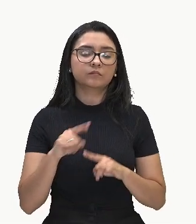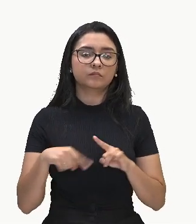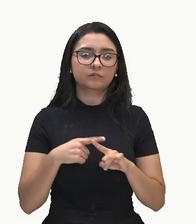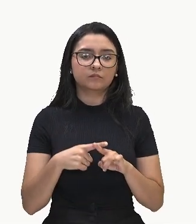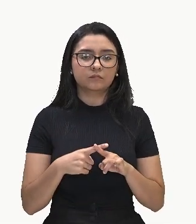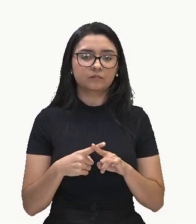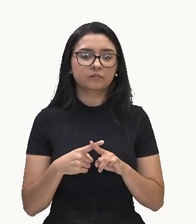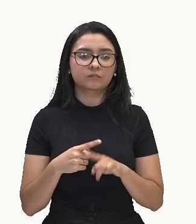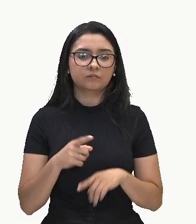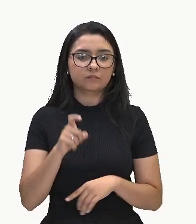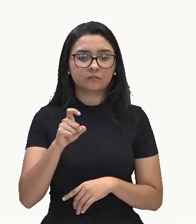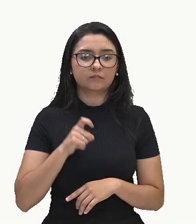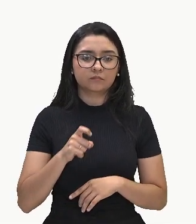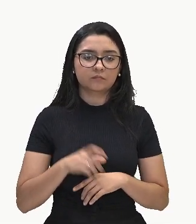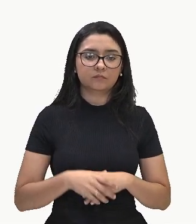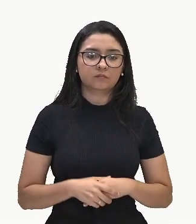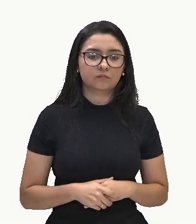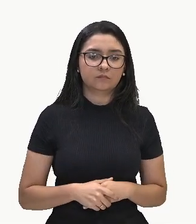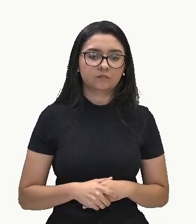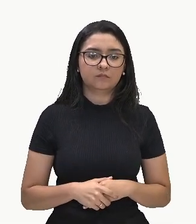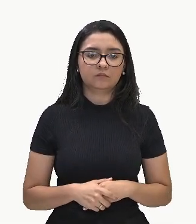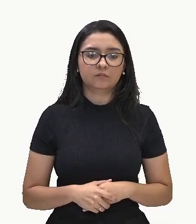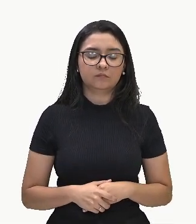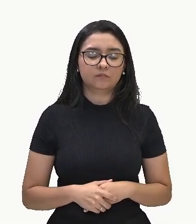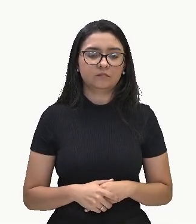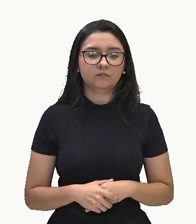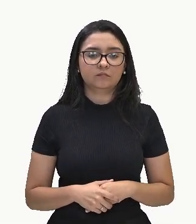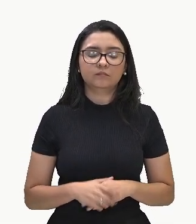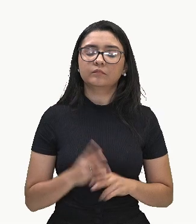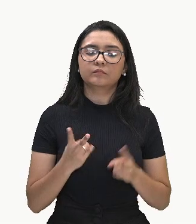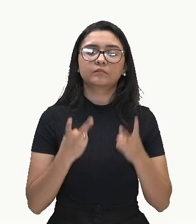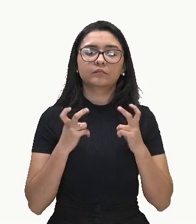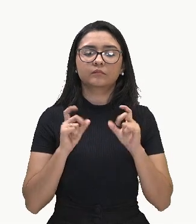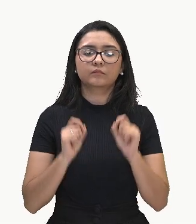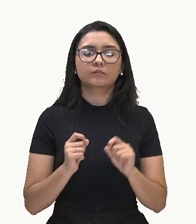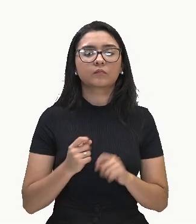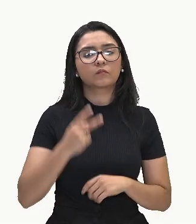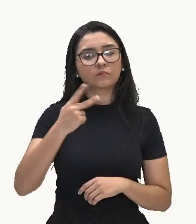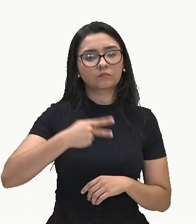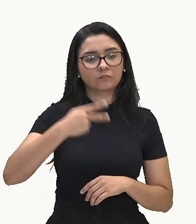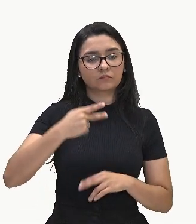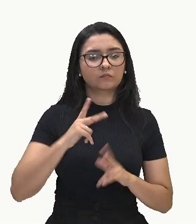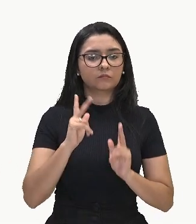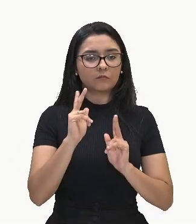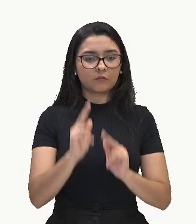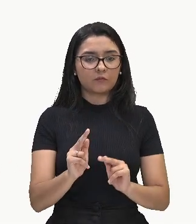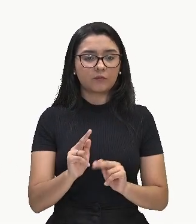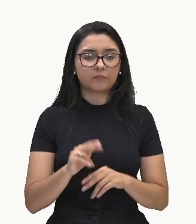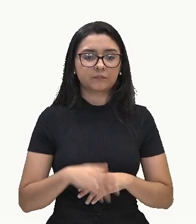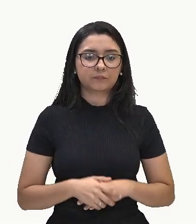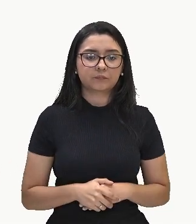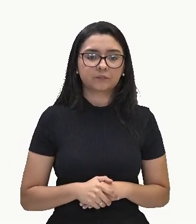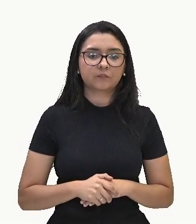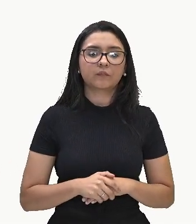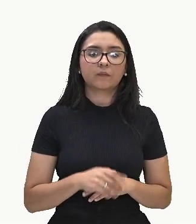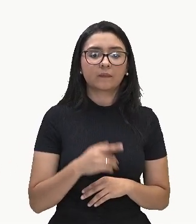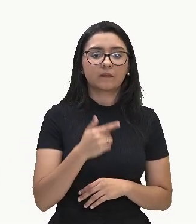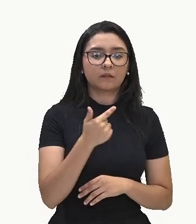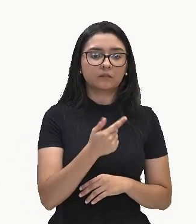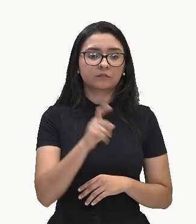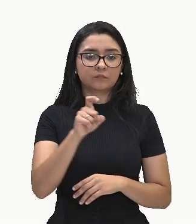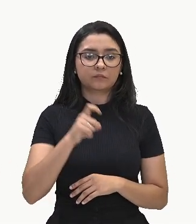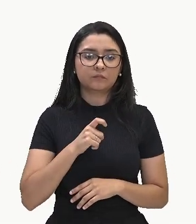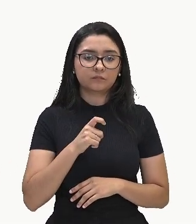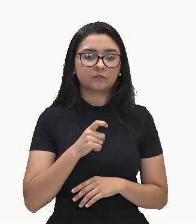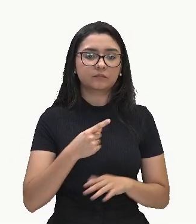3, menos 3, dá menos 6. Observe que os dois são iguais, né? Então, 2X menos 2X é